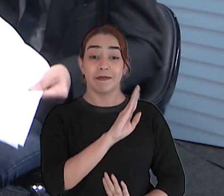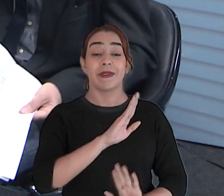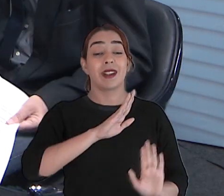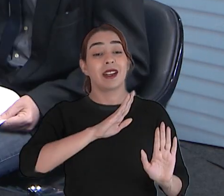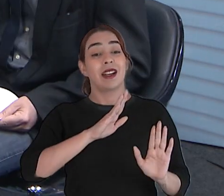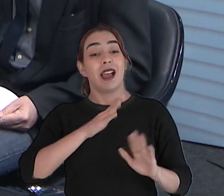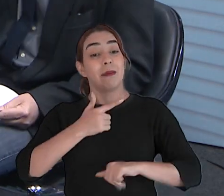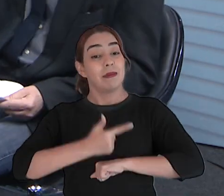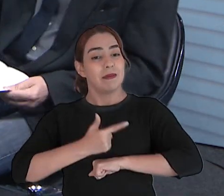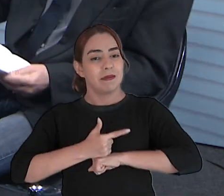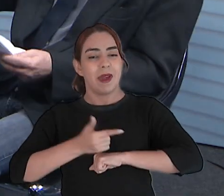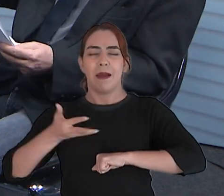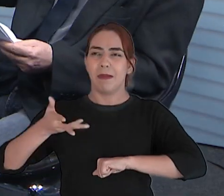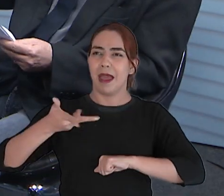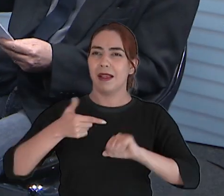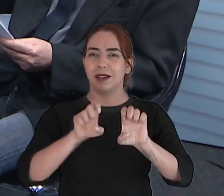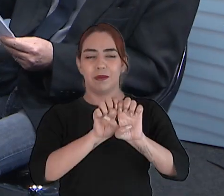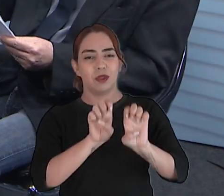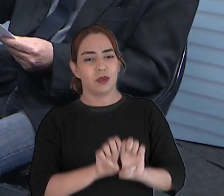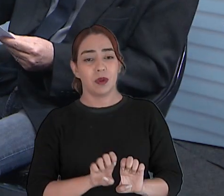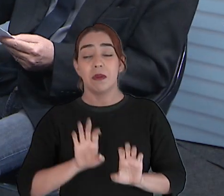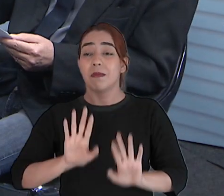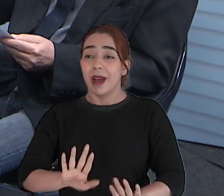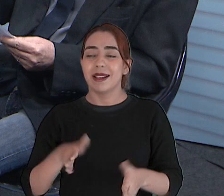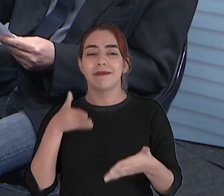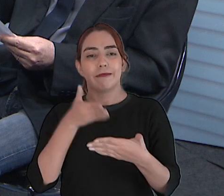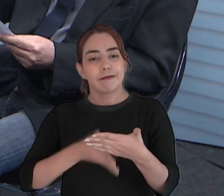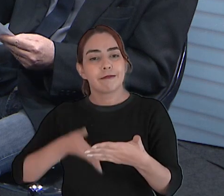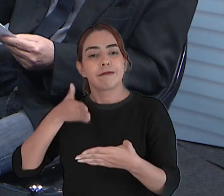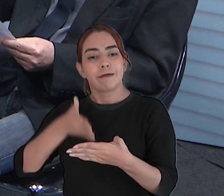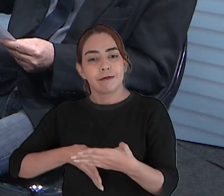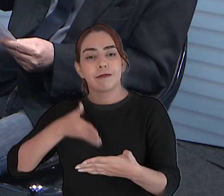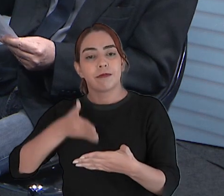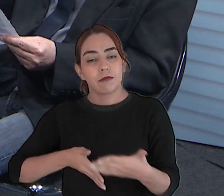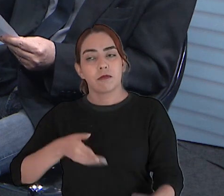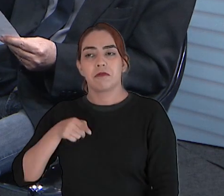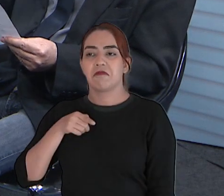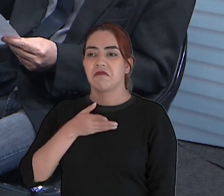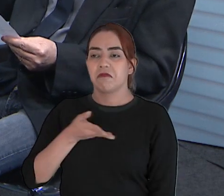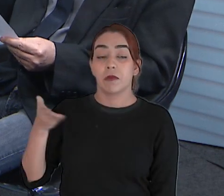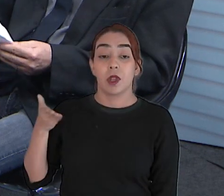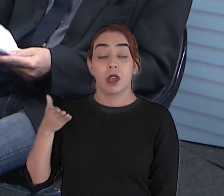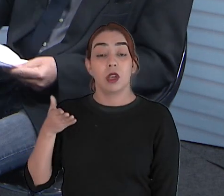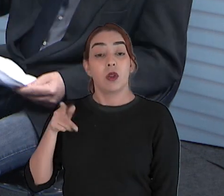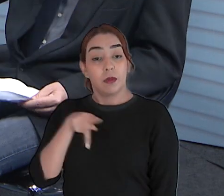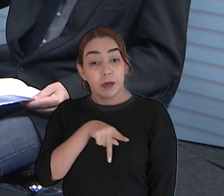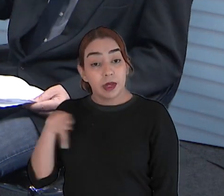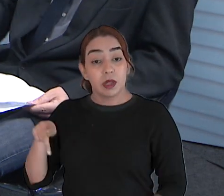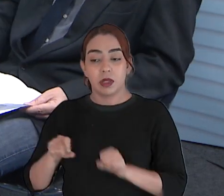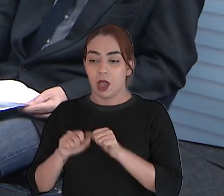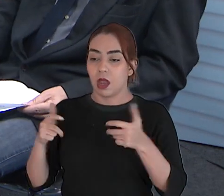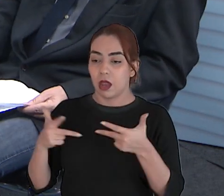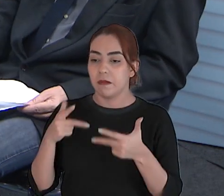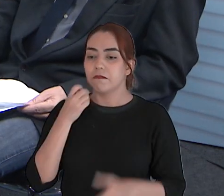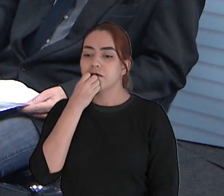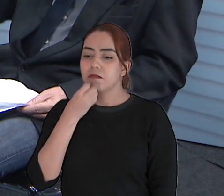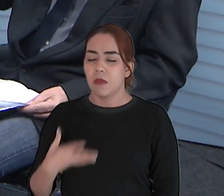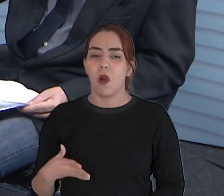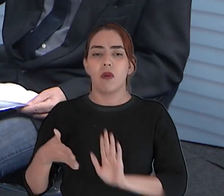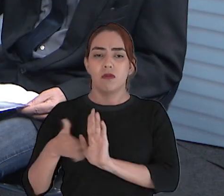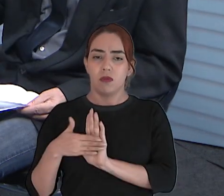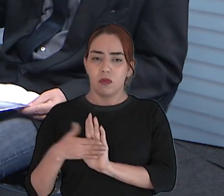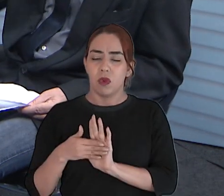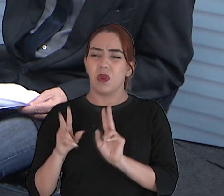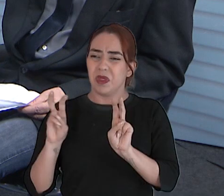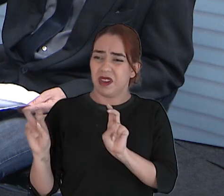muitos desafios. O senhor, quando foi presidente da Câmara, o senhor teve a preocupação que eu acho sensacional, essa questão da droga. A nossa